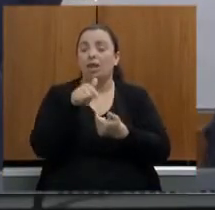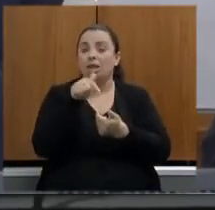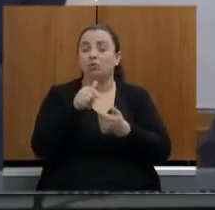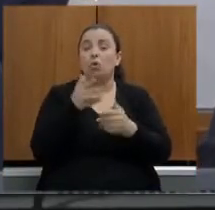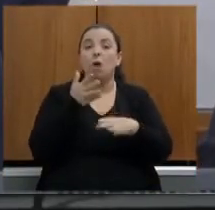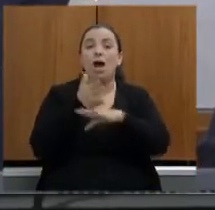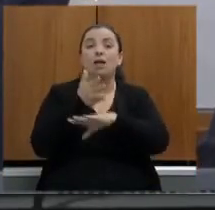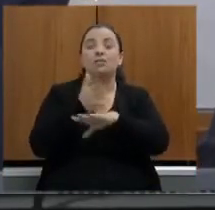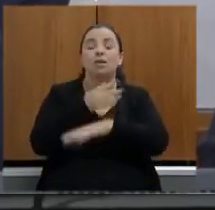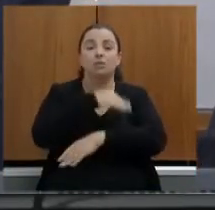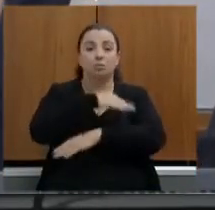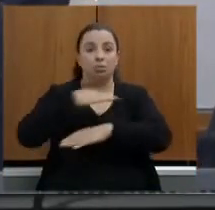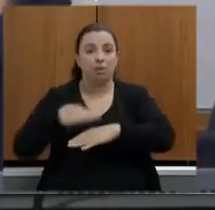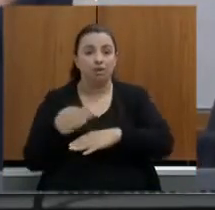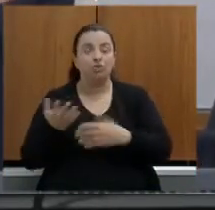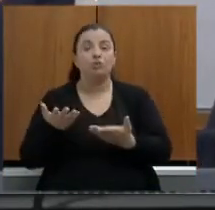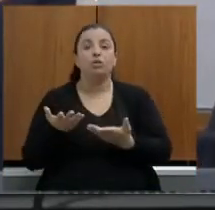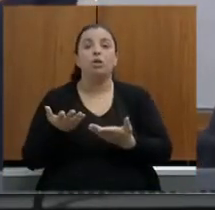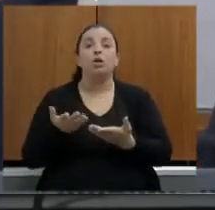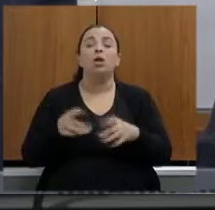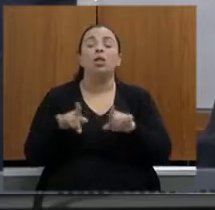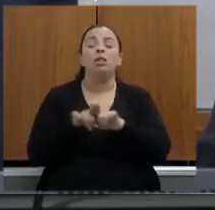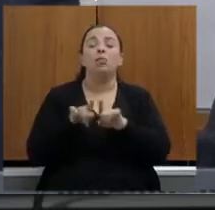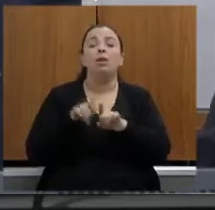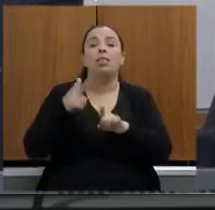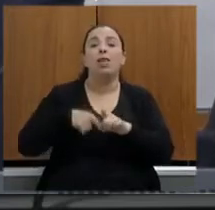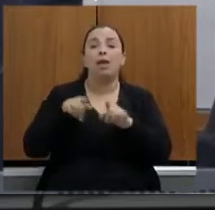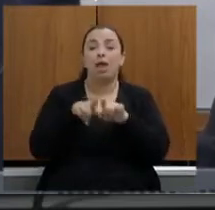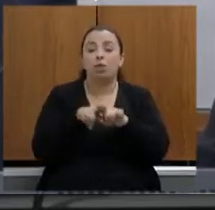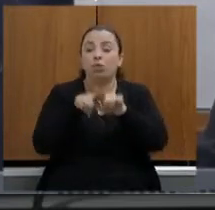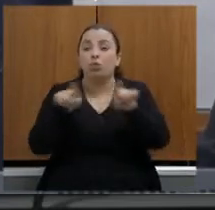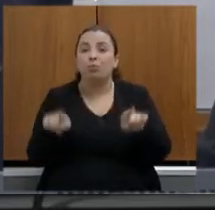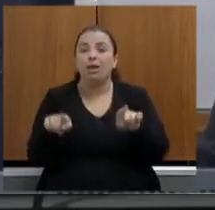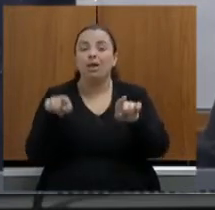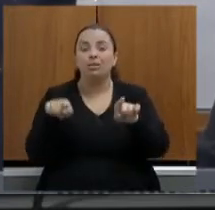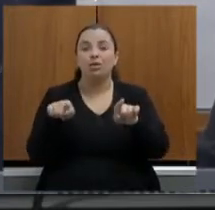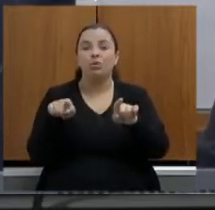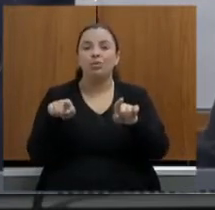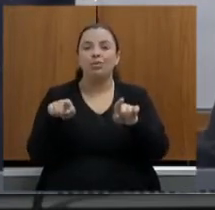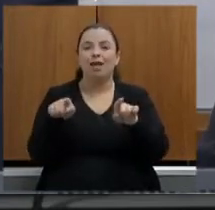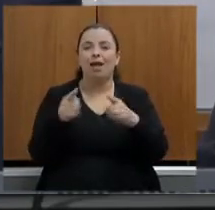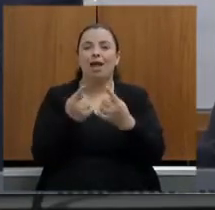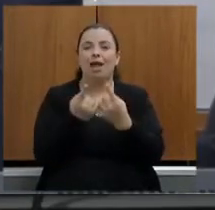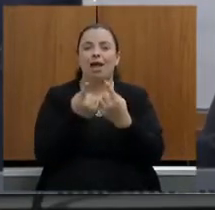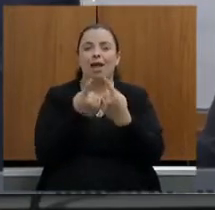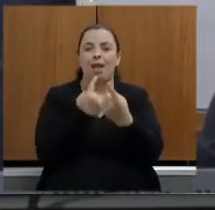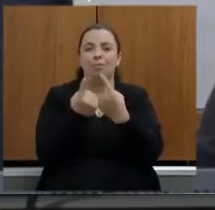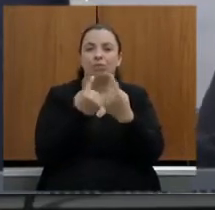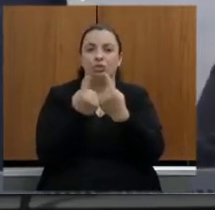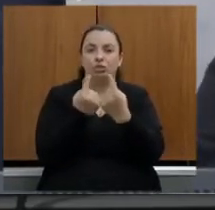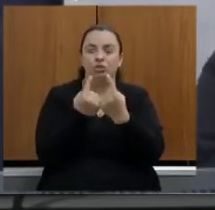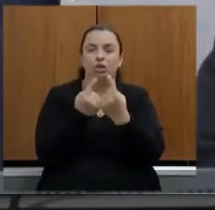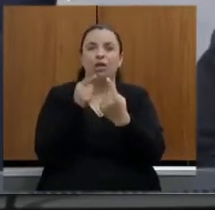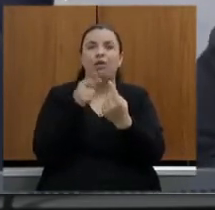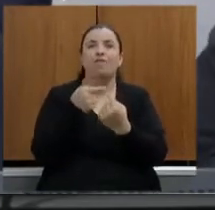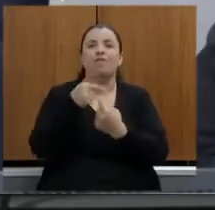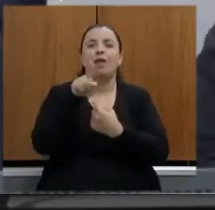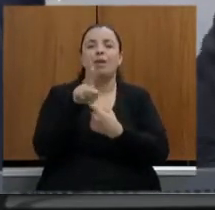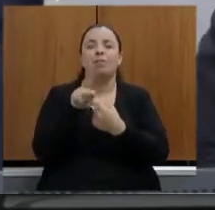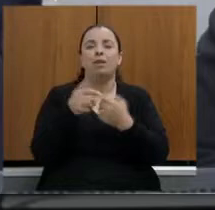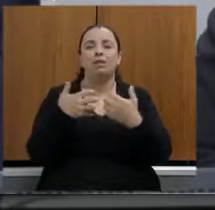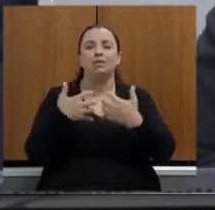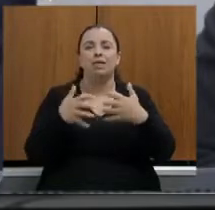tem também aquela duplicação da MG que vai lá para o terminal do Sarzedo